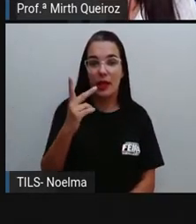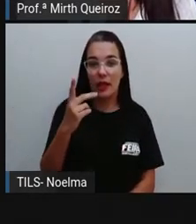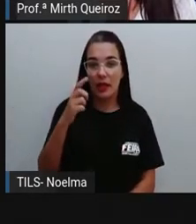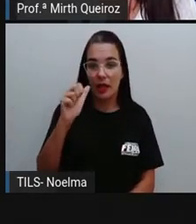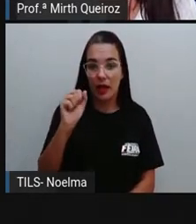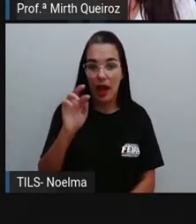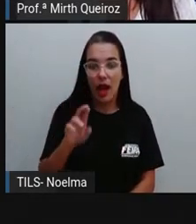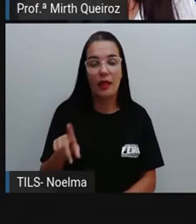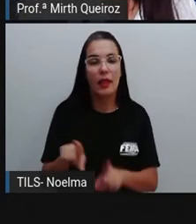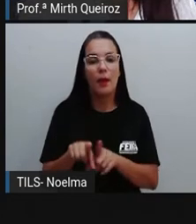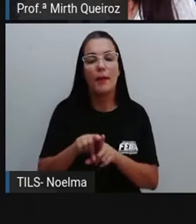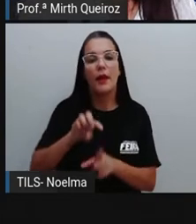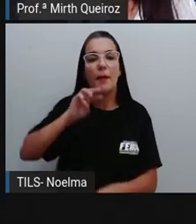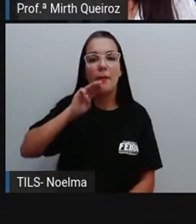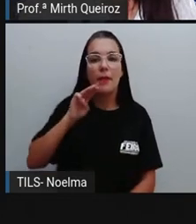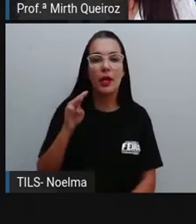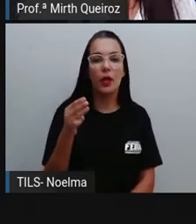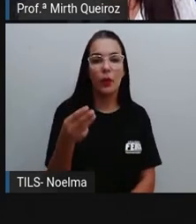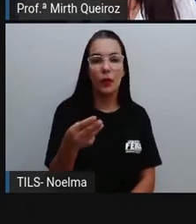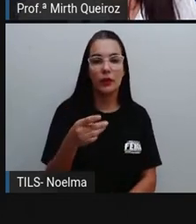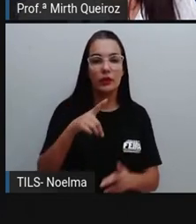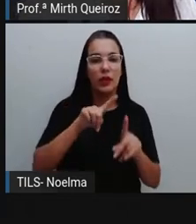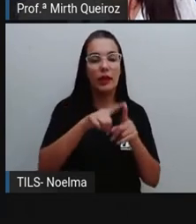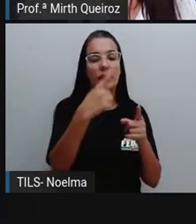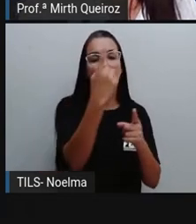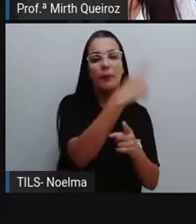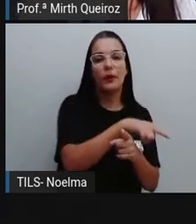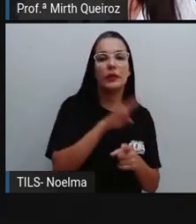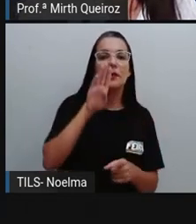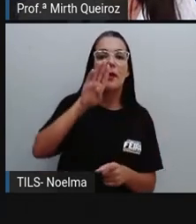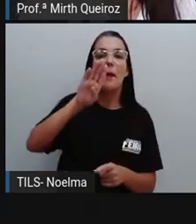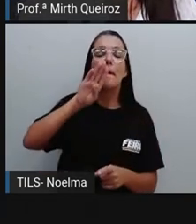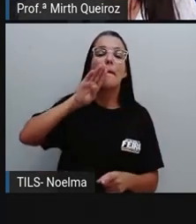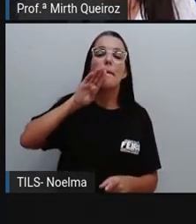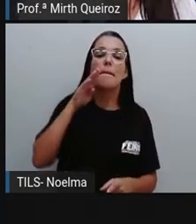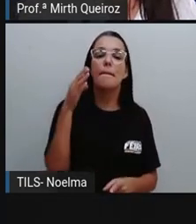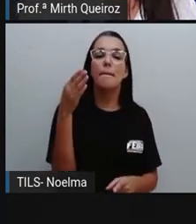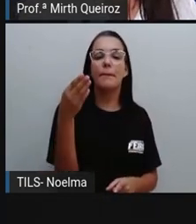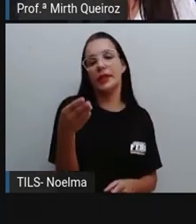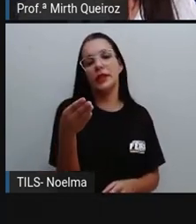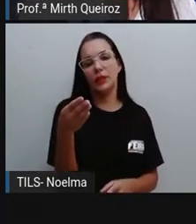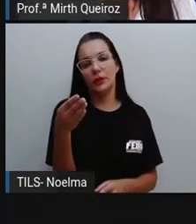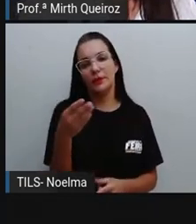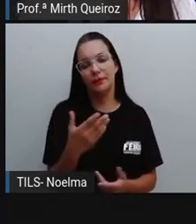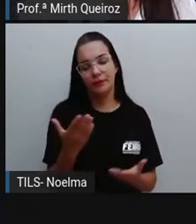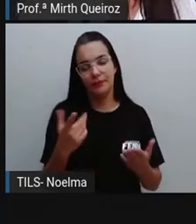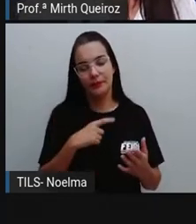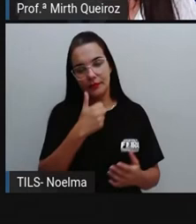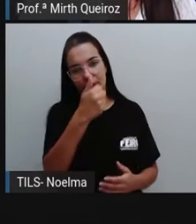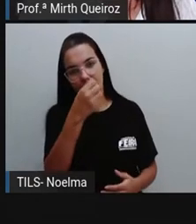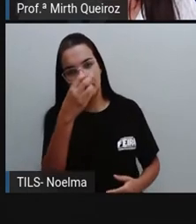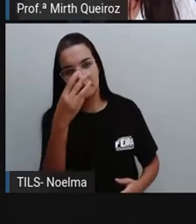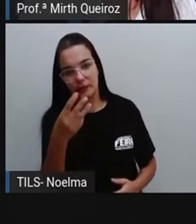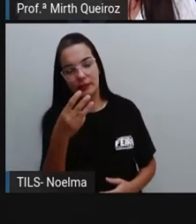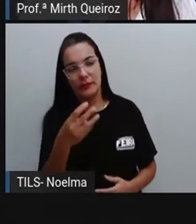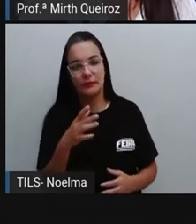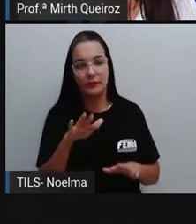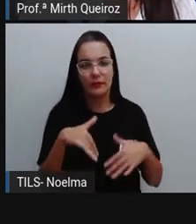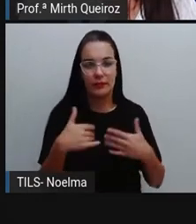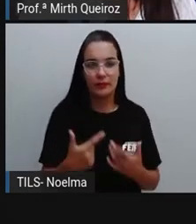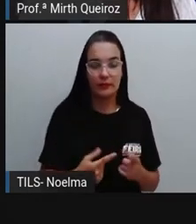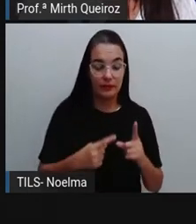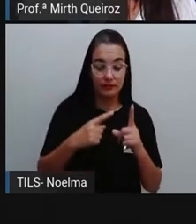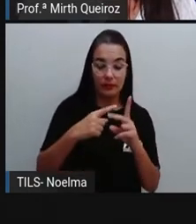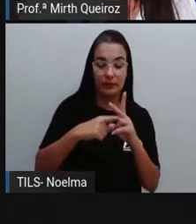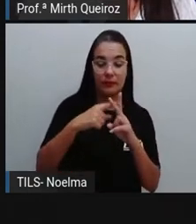classe dos milhões, mais três zeros. E treze vai estar na classe dos bilhões. O três está na